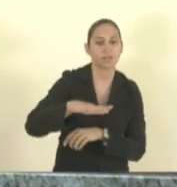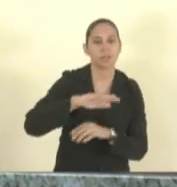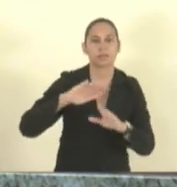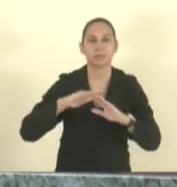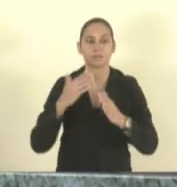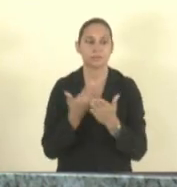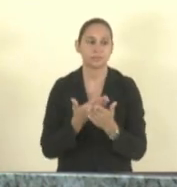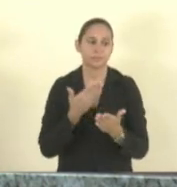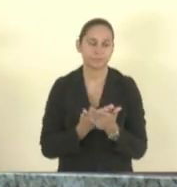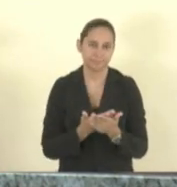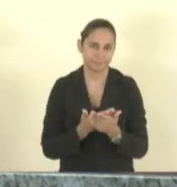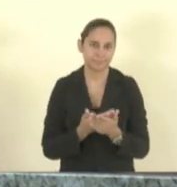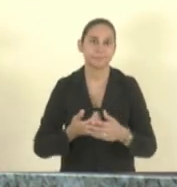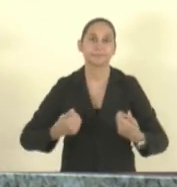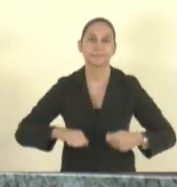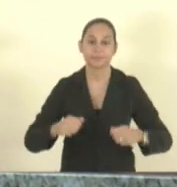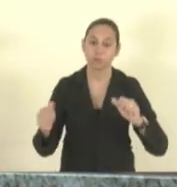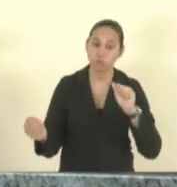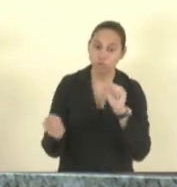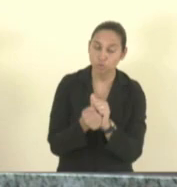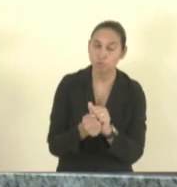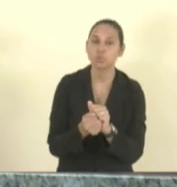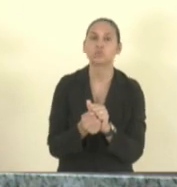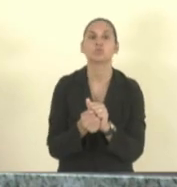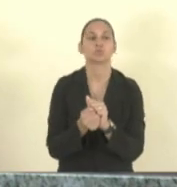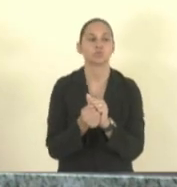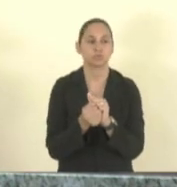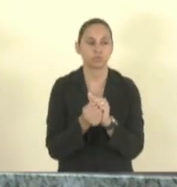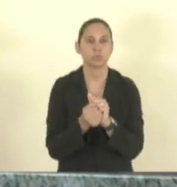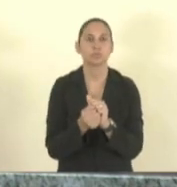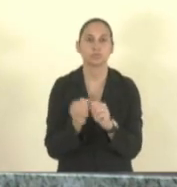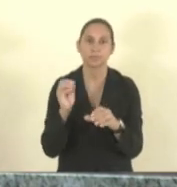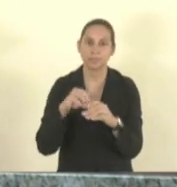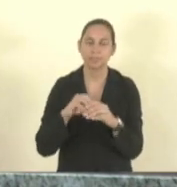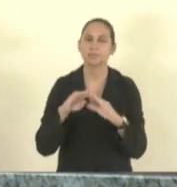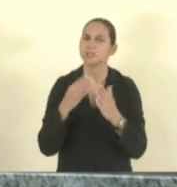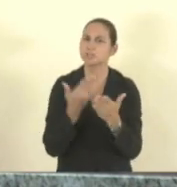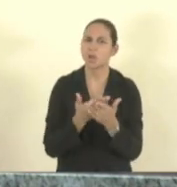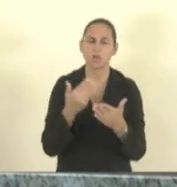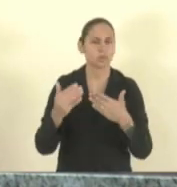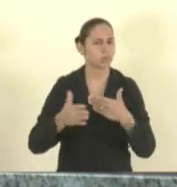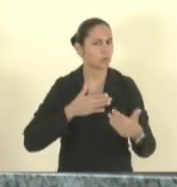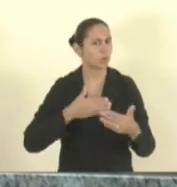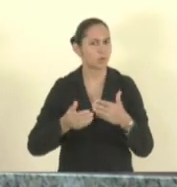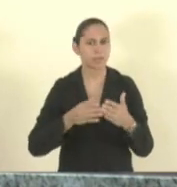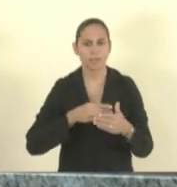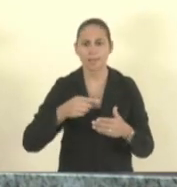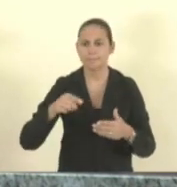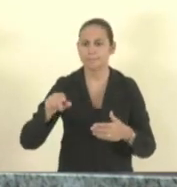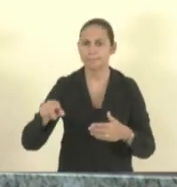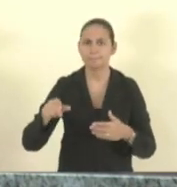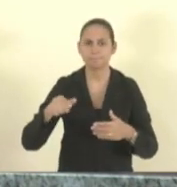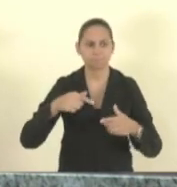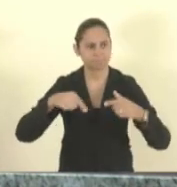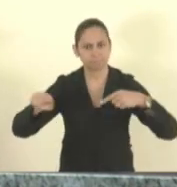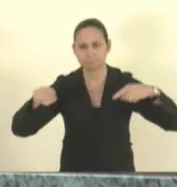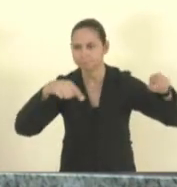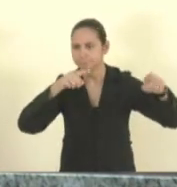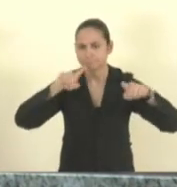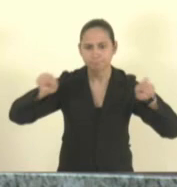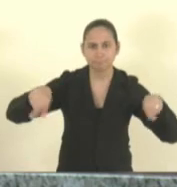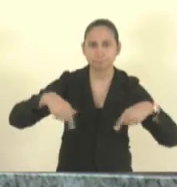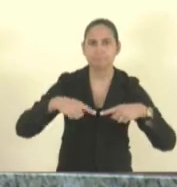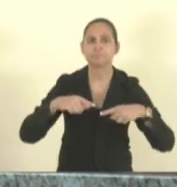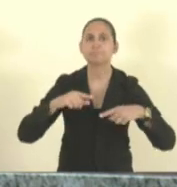estar com esse estudante percorrendo o que for necessário para a evolução dele no espaço